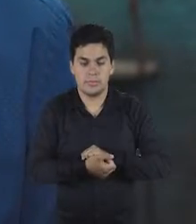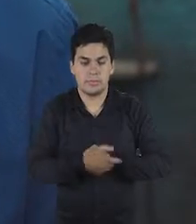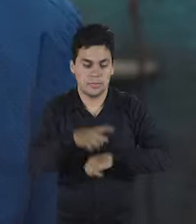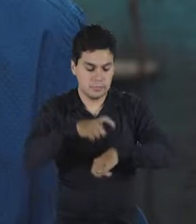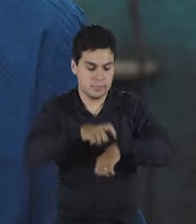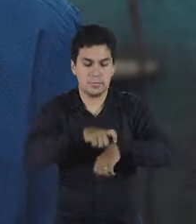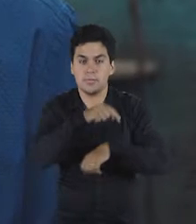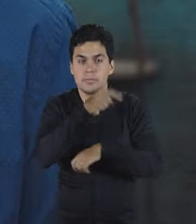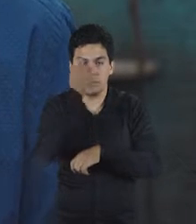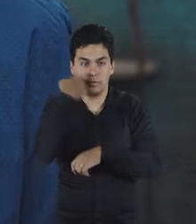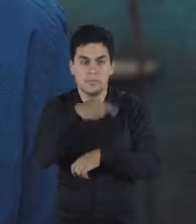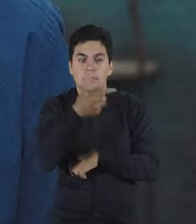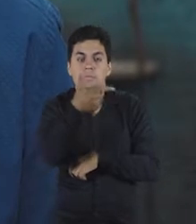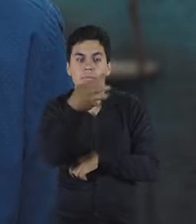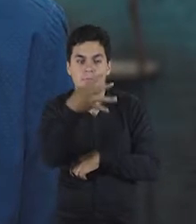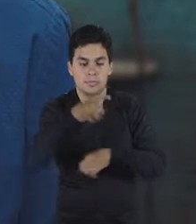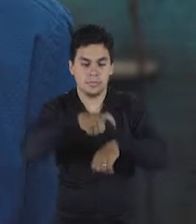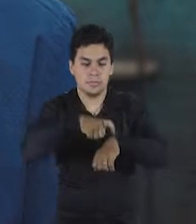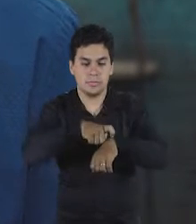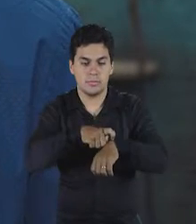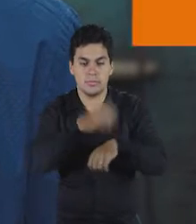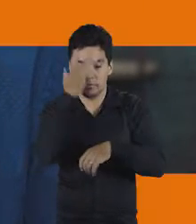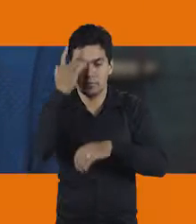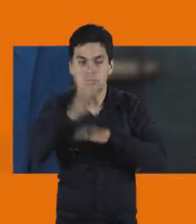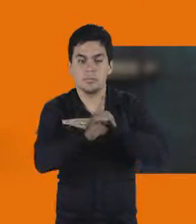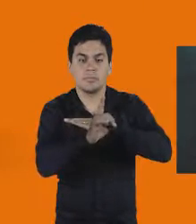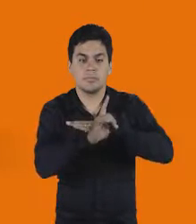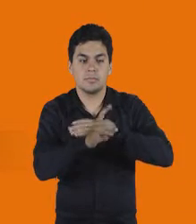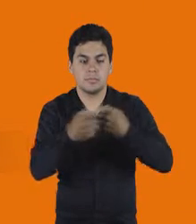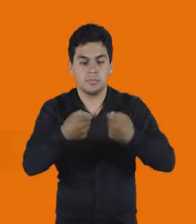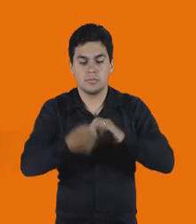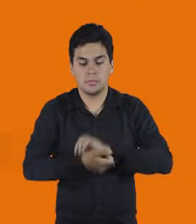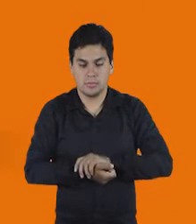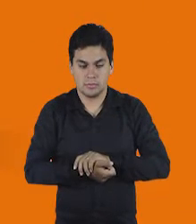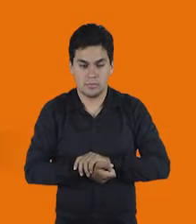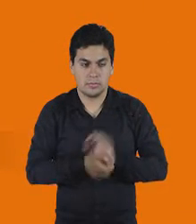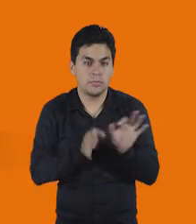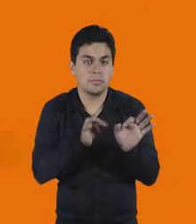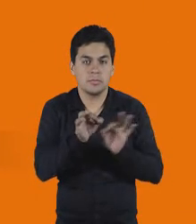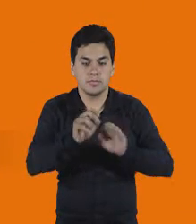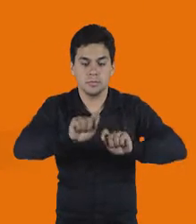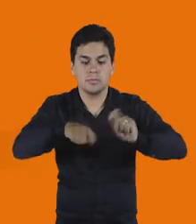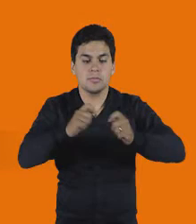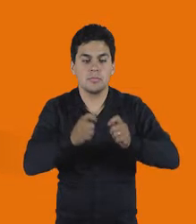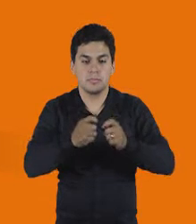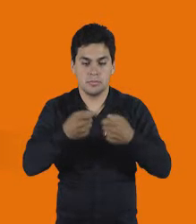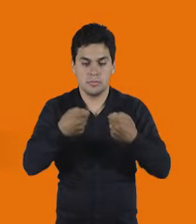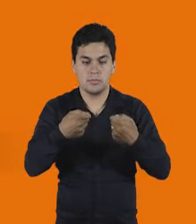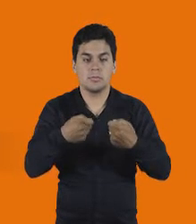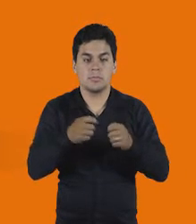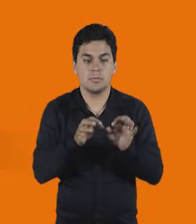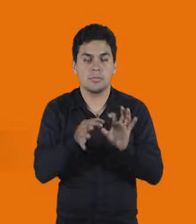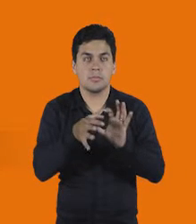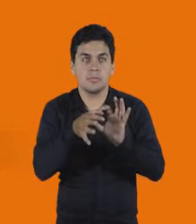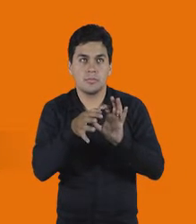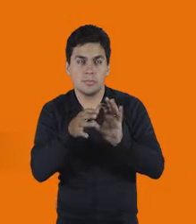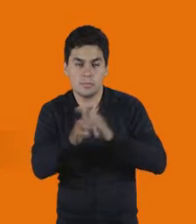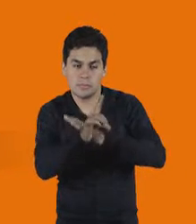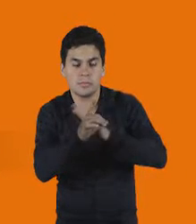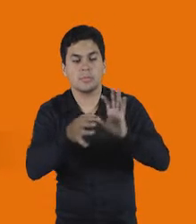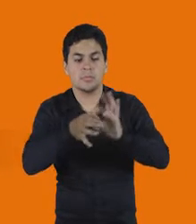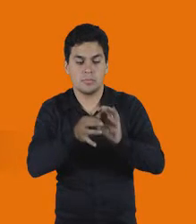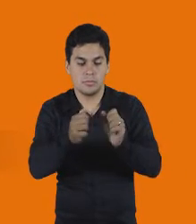Específico para os pacientes que precisam de internação. Na nossa gestão, vamos ter atendimento integrado. As